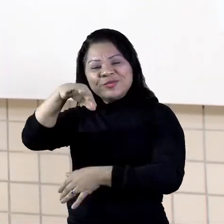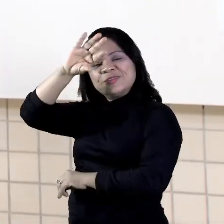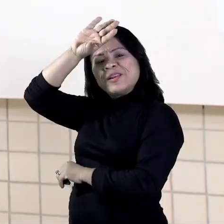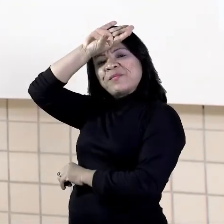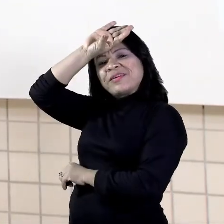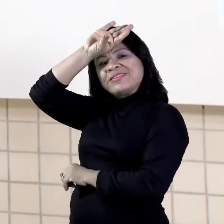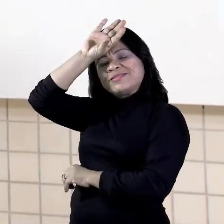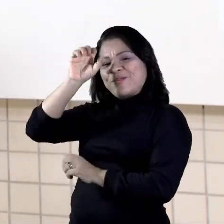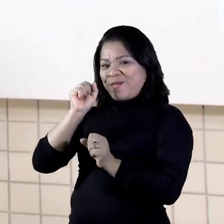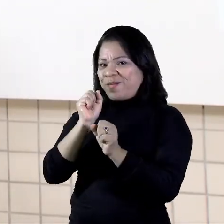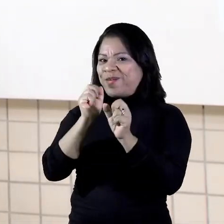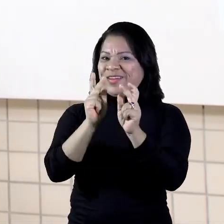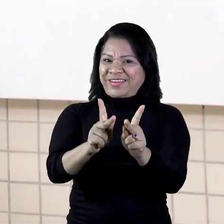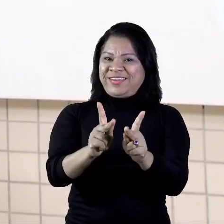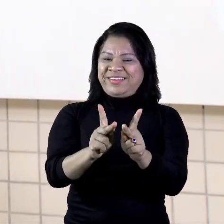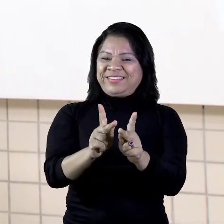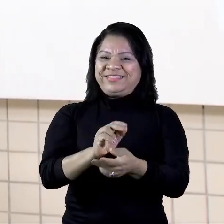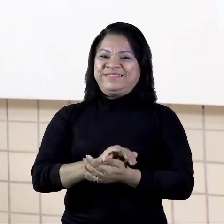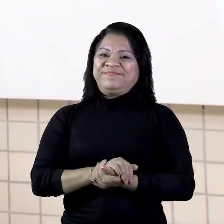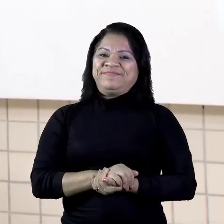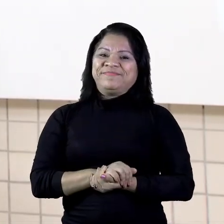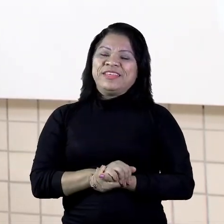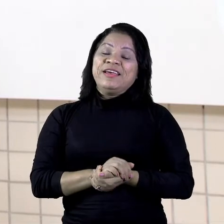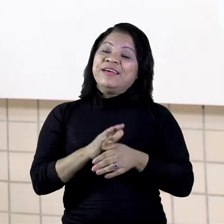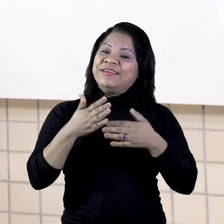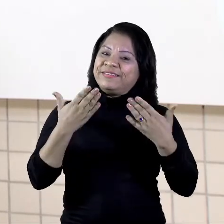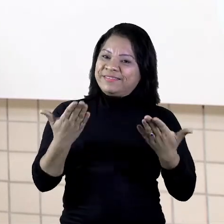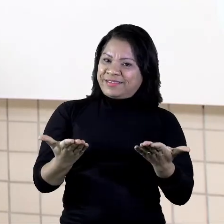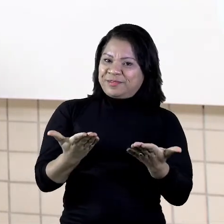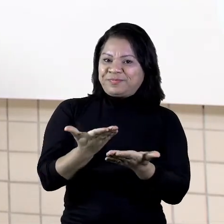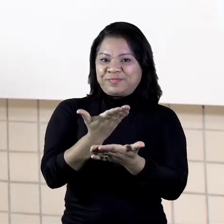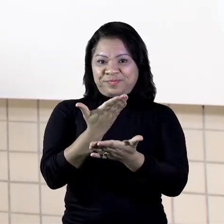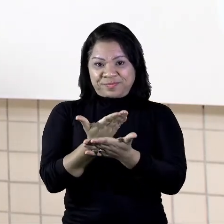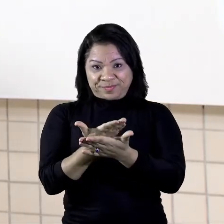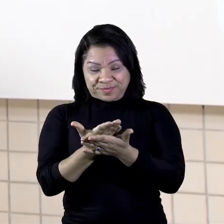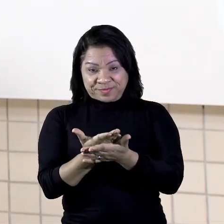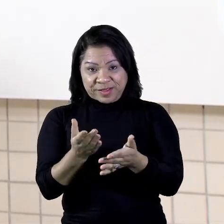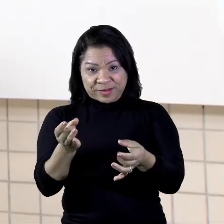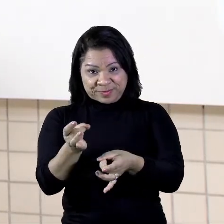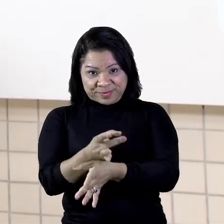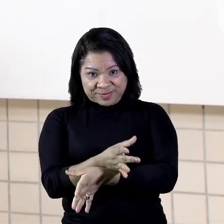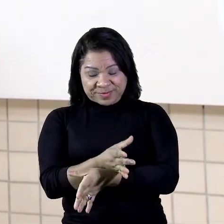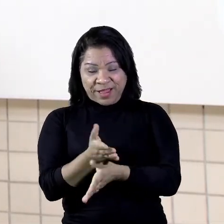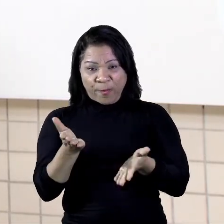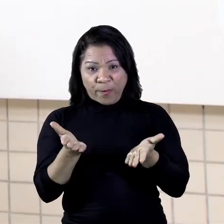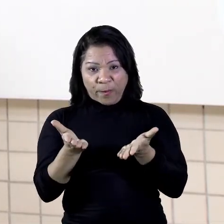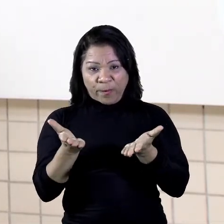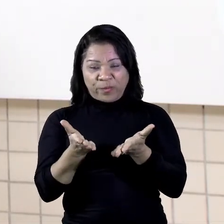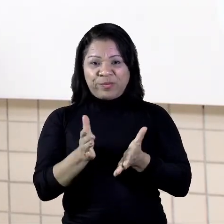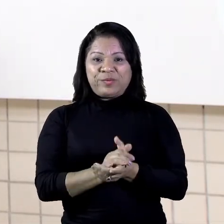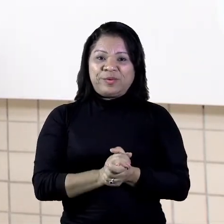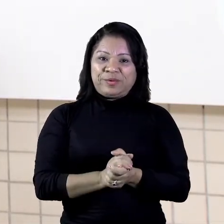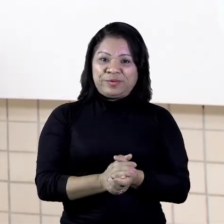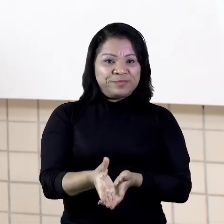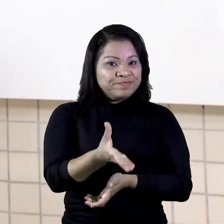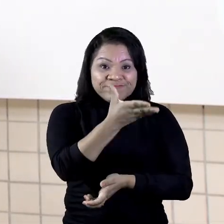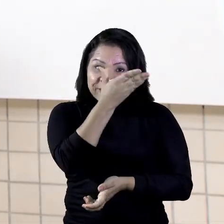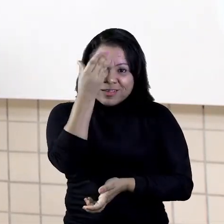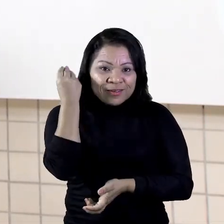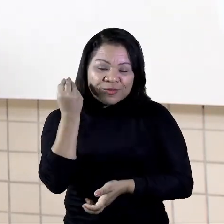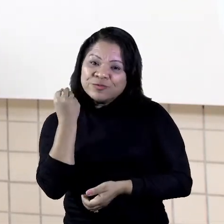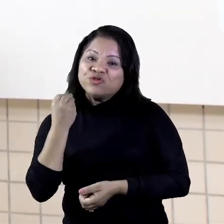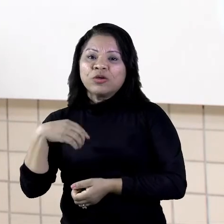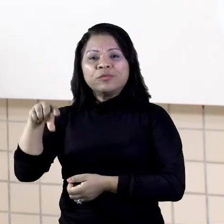ok? Então essa nossa aula se encerra agora. E não se esqueçam da